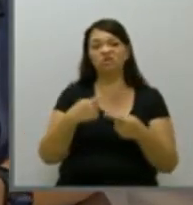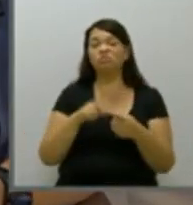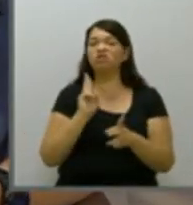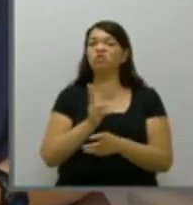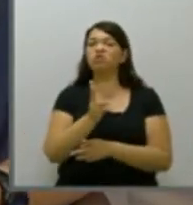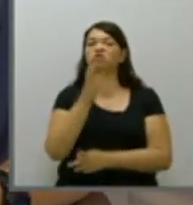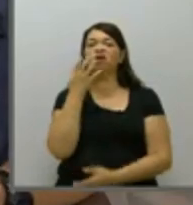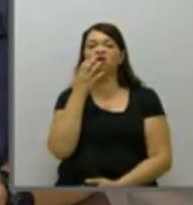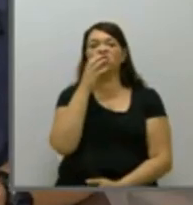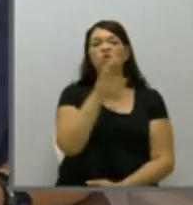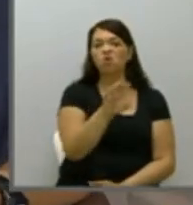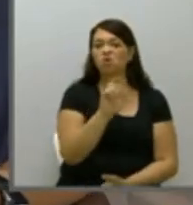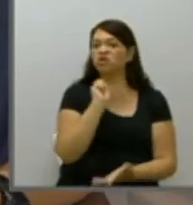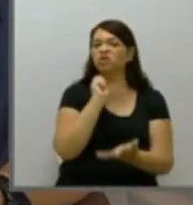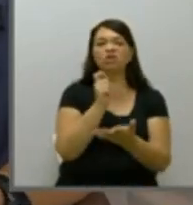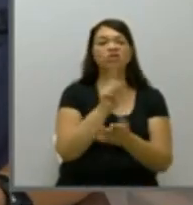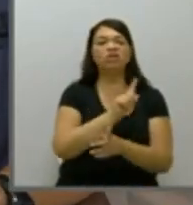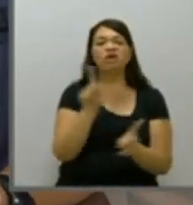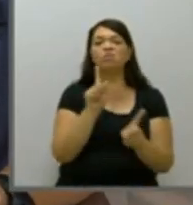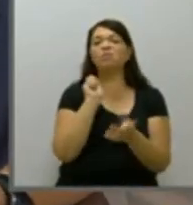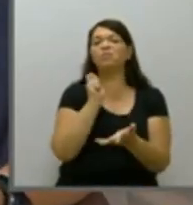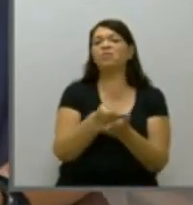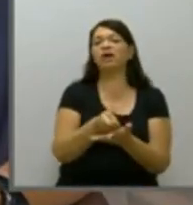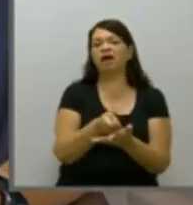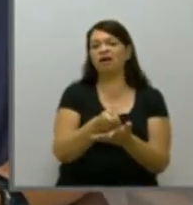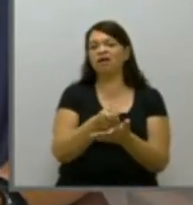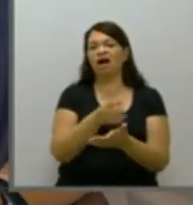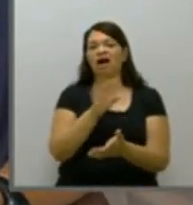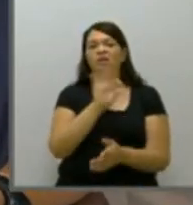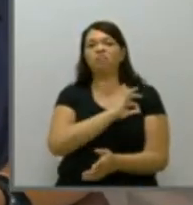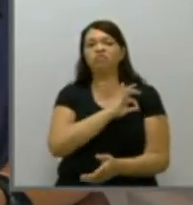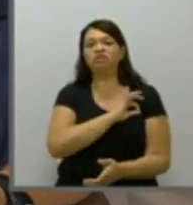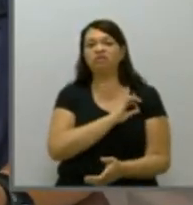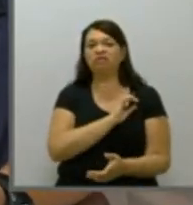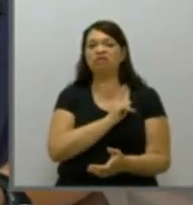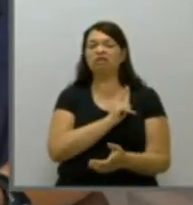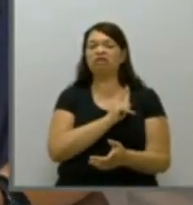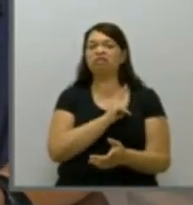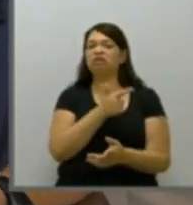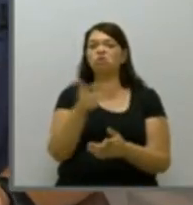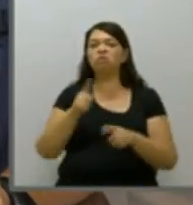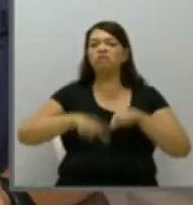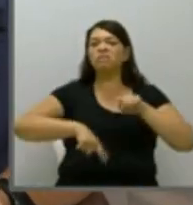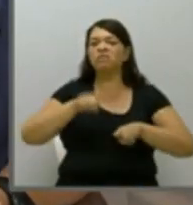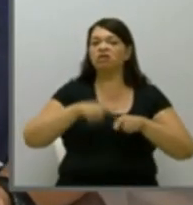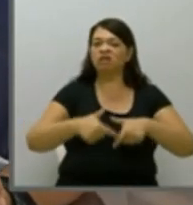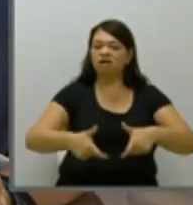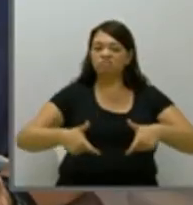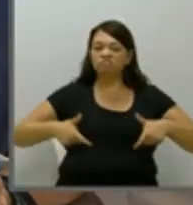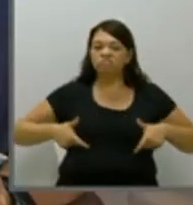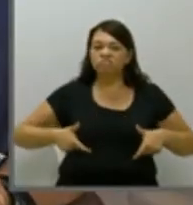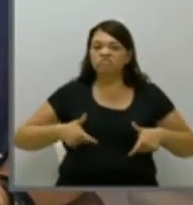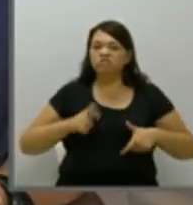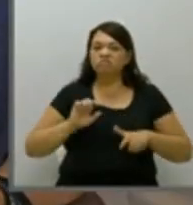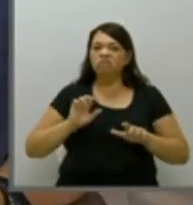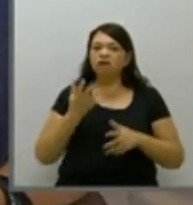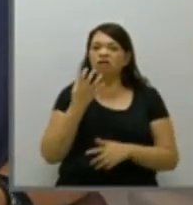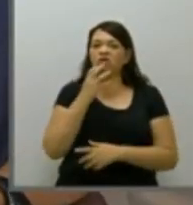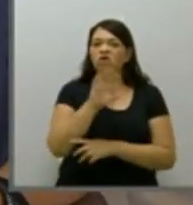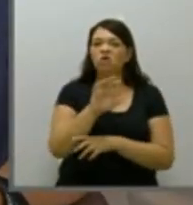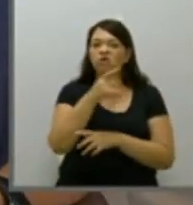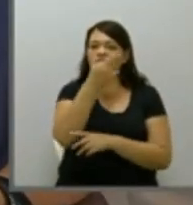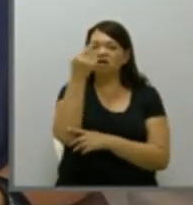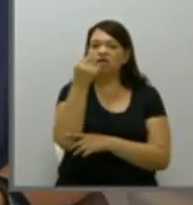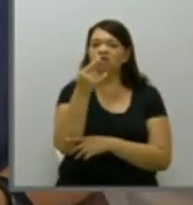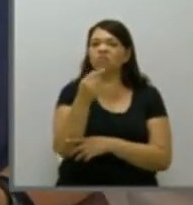de atacar, de não pagar servidor, de não pagar policial, ele sequer ter um colete à prova de balas em dia para poder fazer o combate ao crime, não